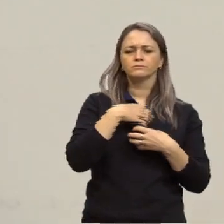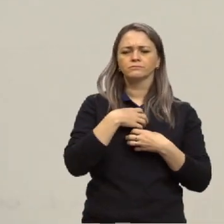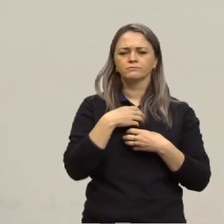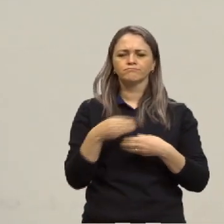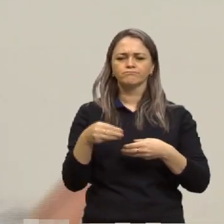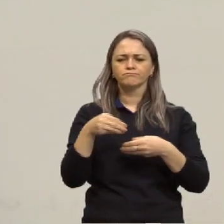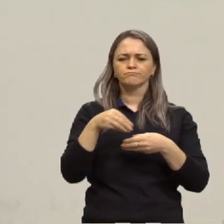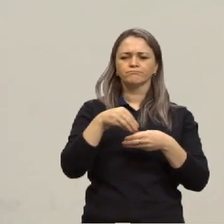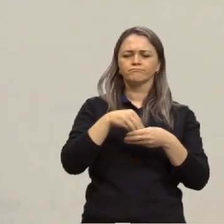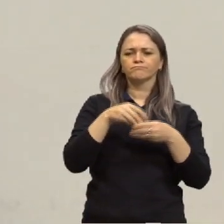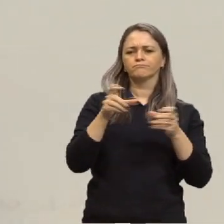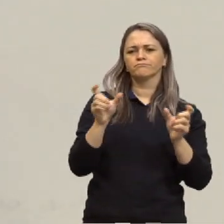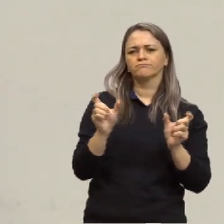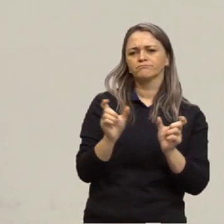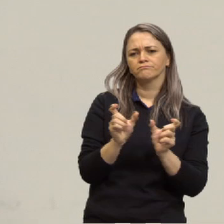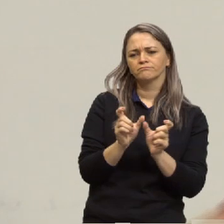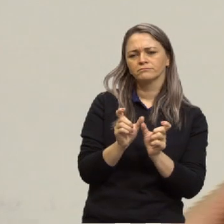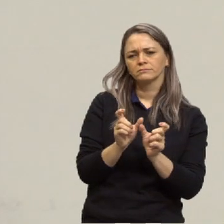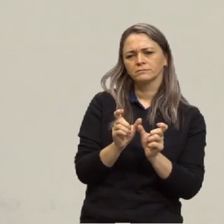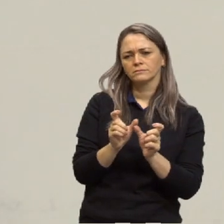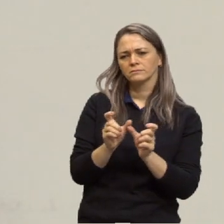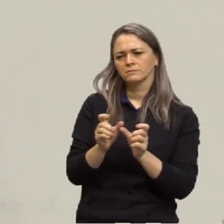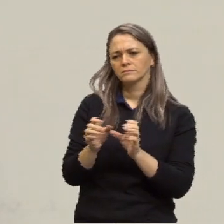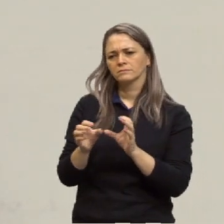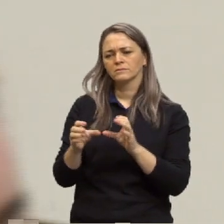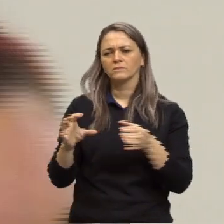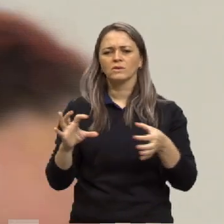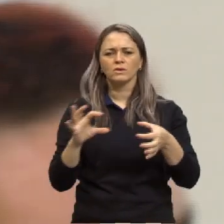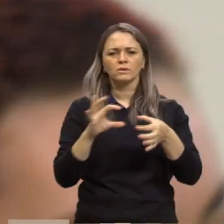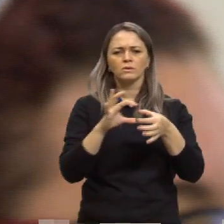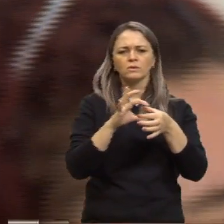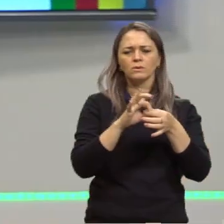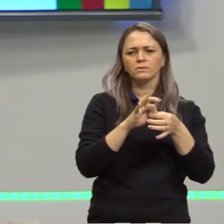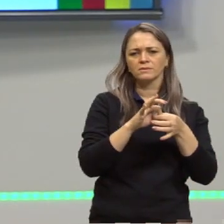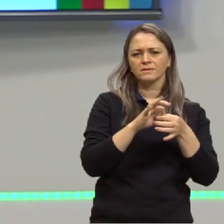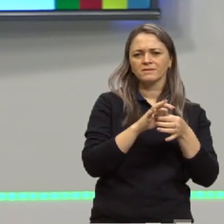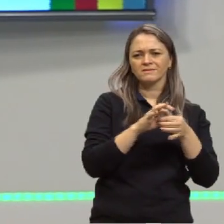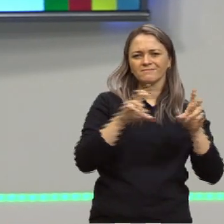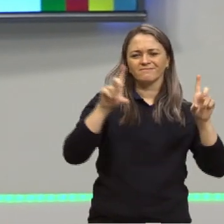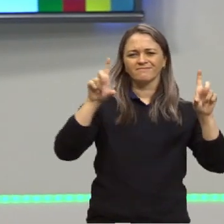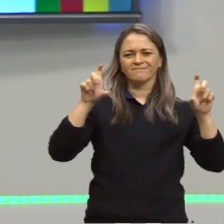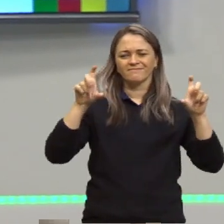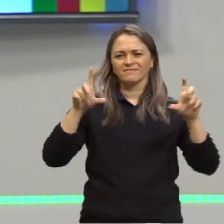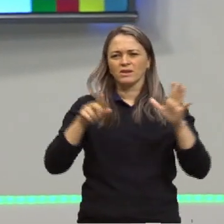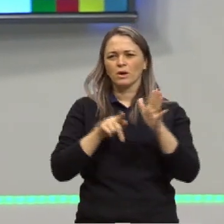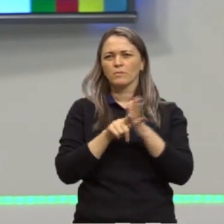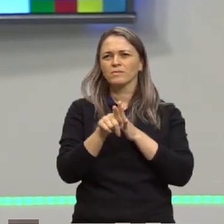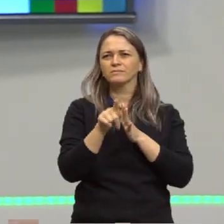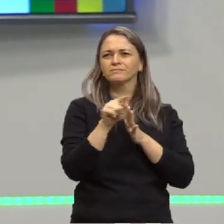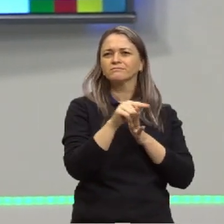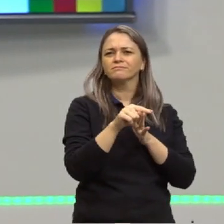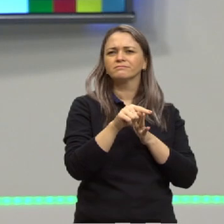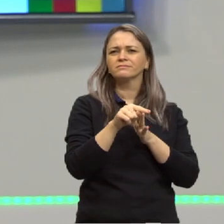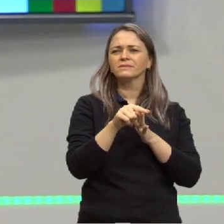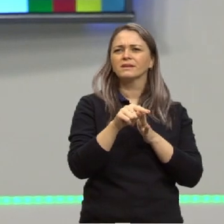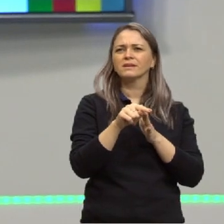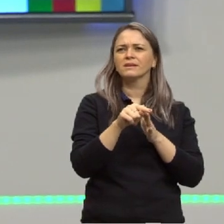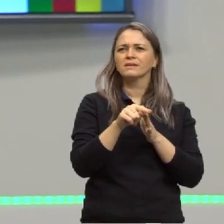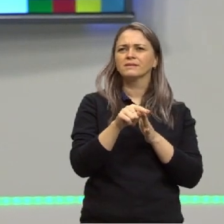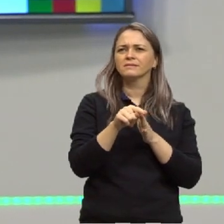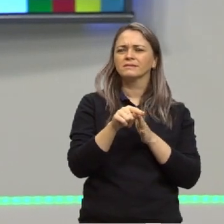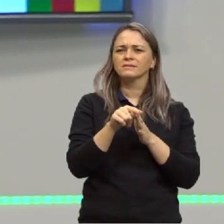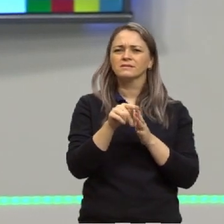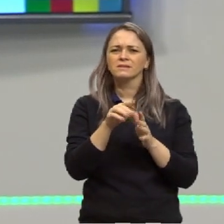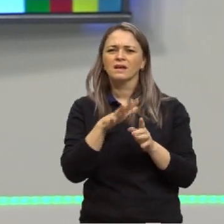frase que está inserida em um contexto enunciativo? É essa a questão que aborda o Enem.